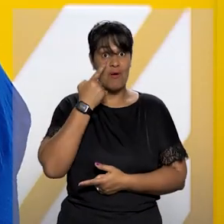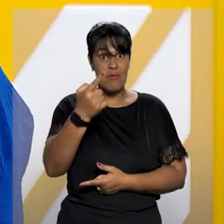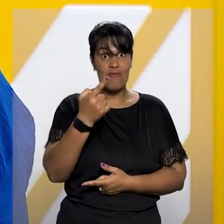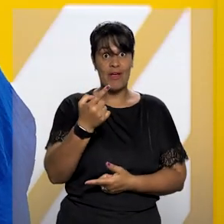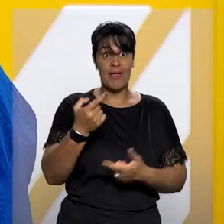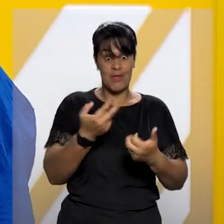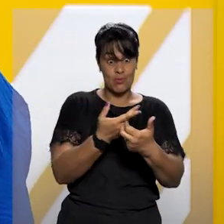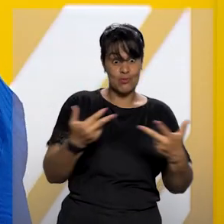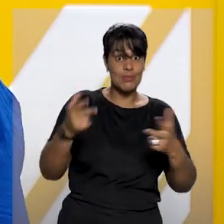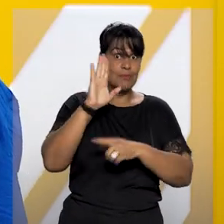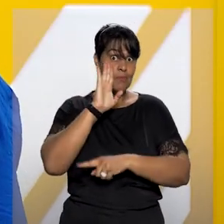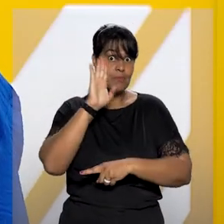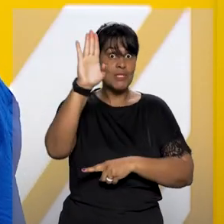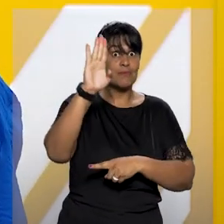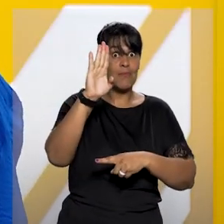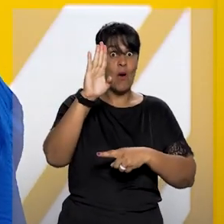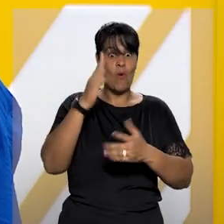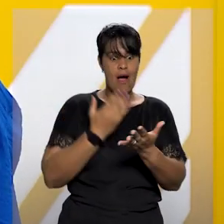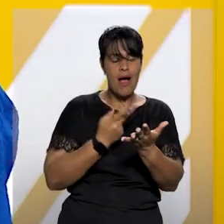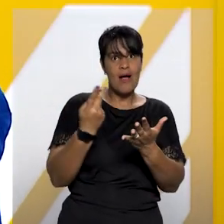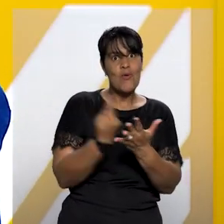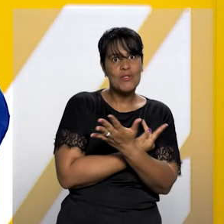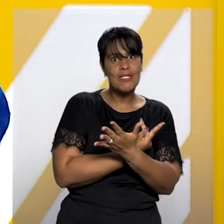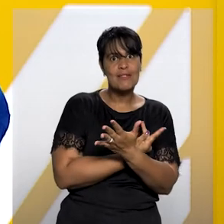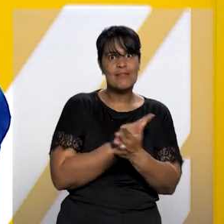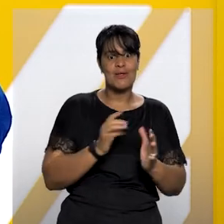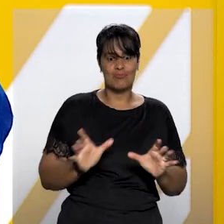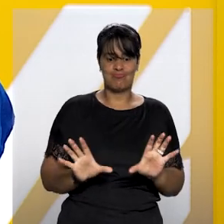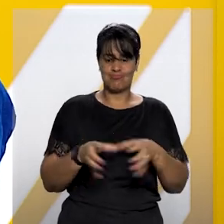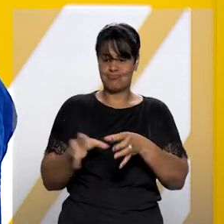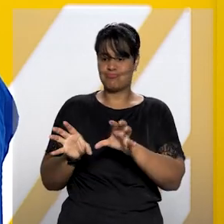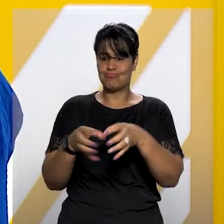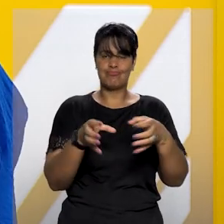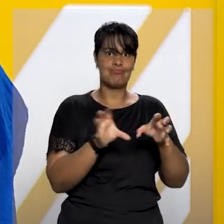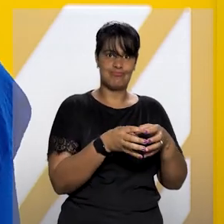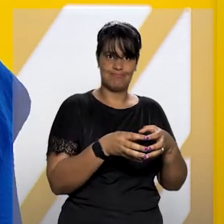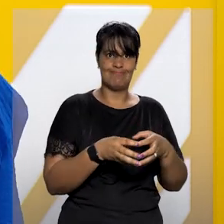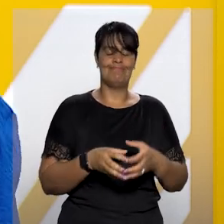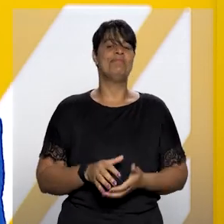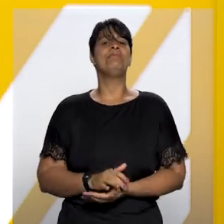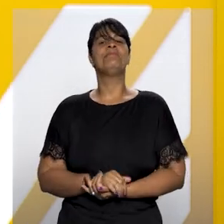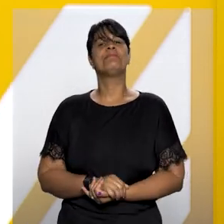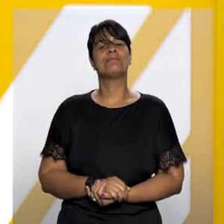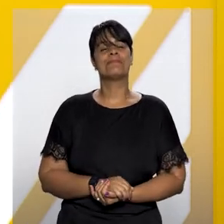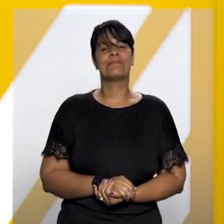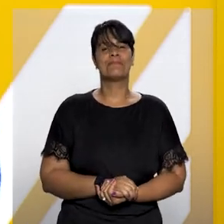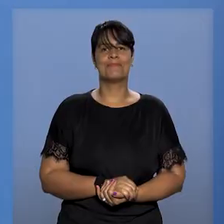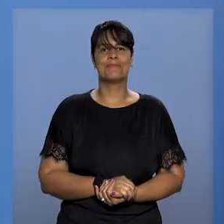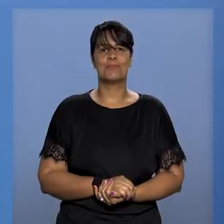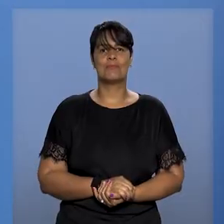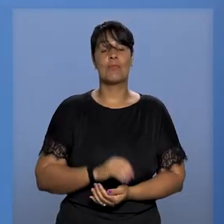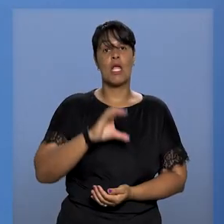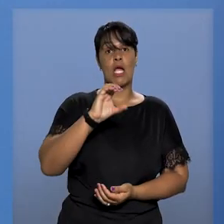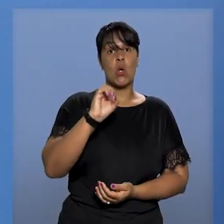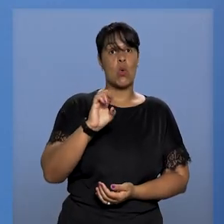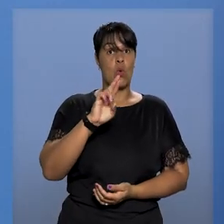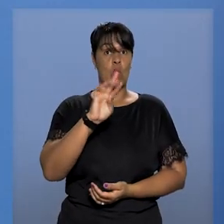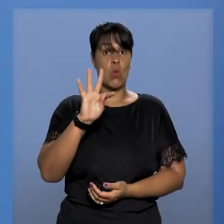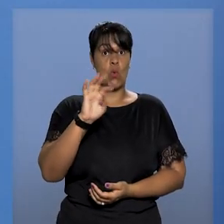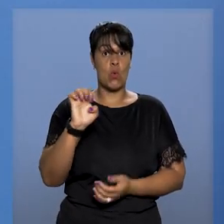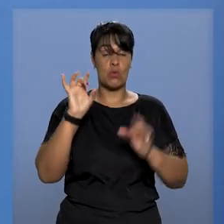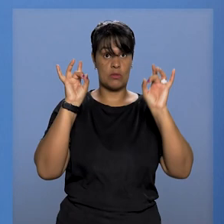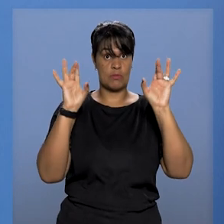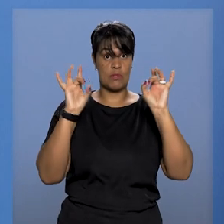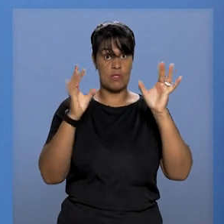vez de conferir alguns dos principais destaques nos órgãos julgadores do Tribunal da Cidadania. Na Corte